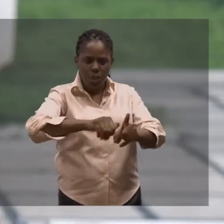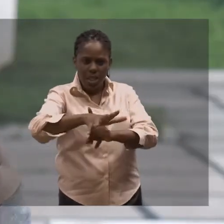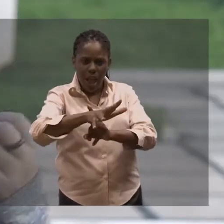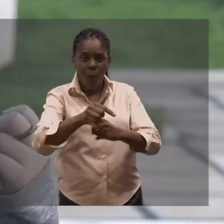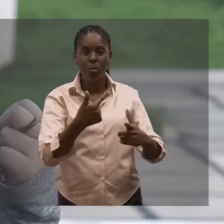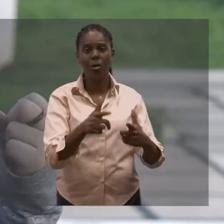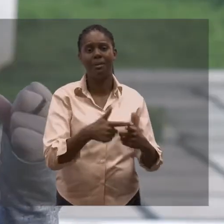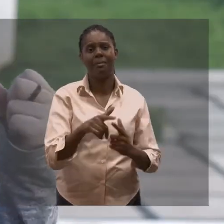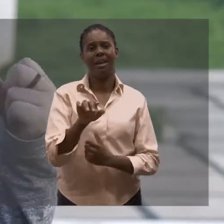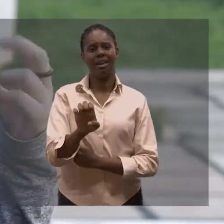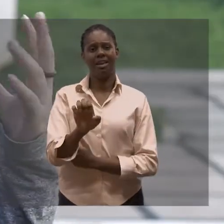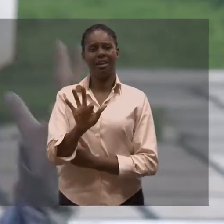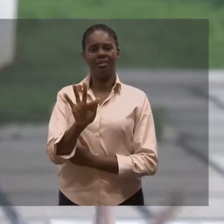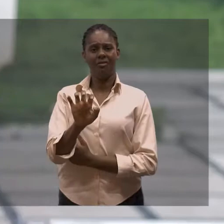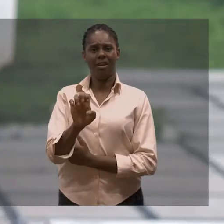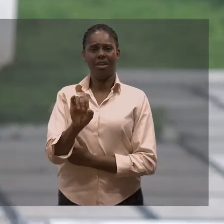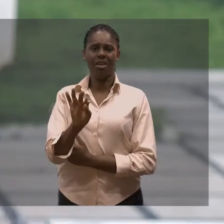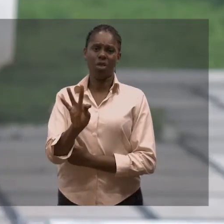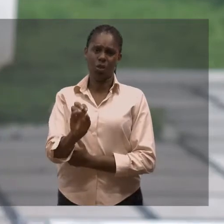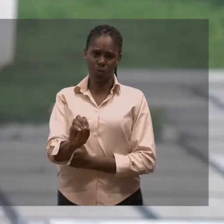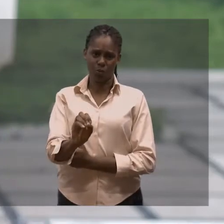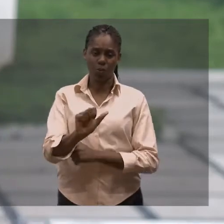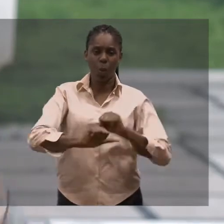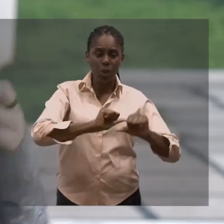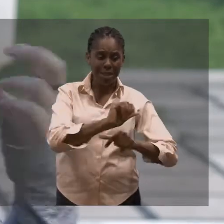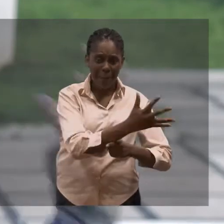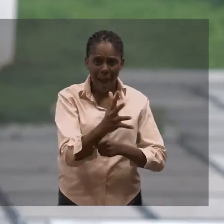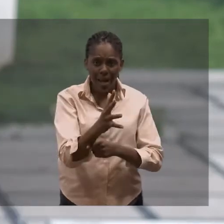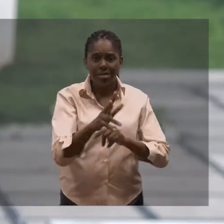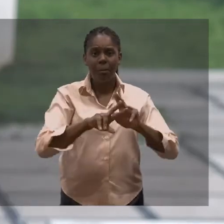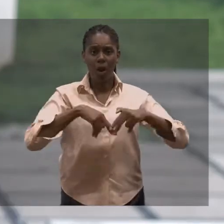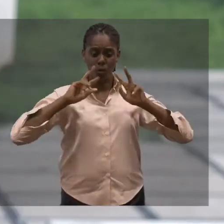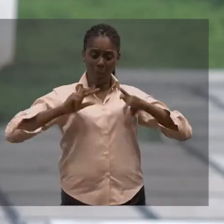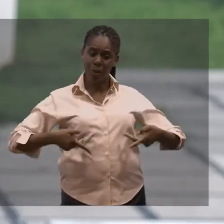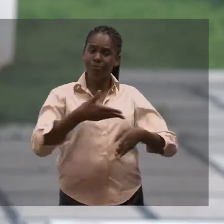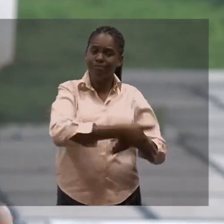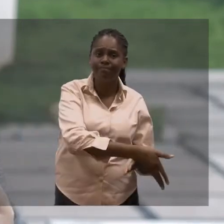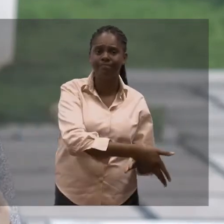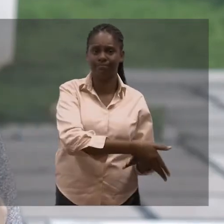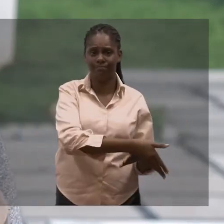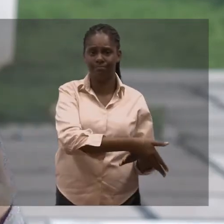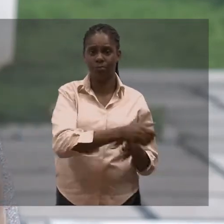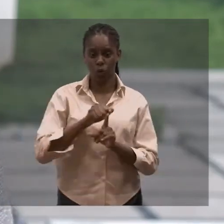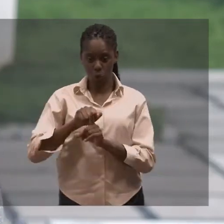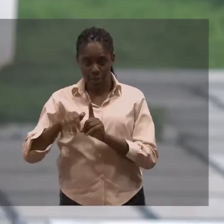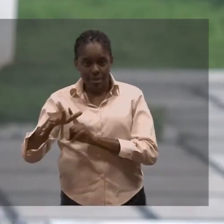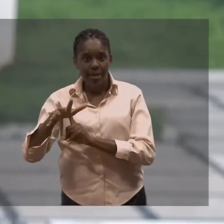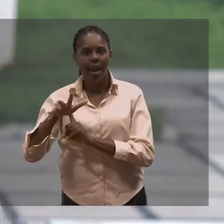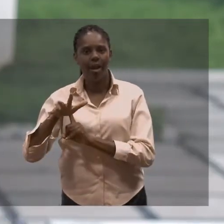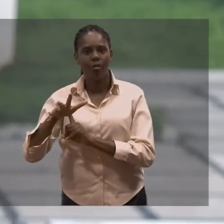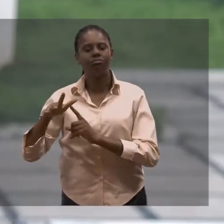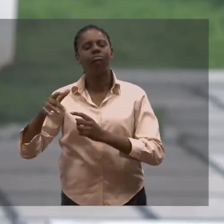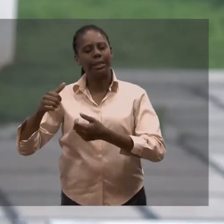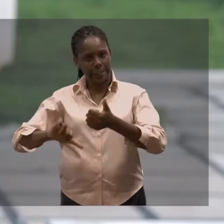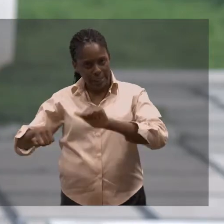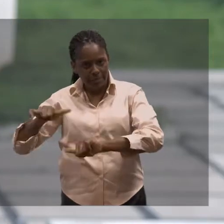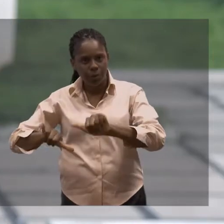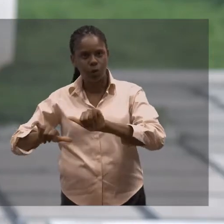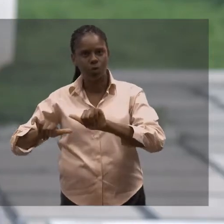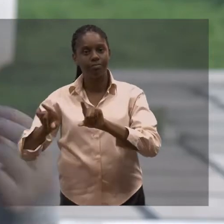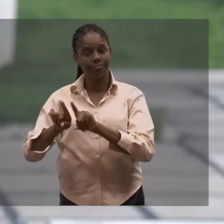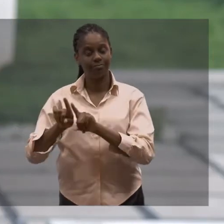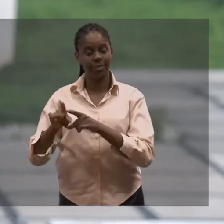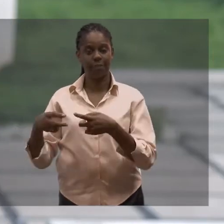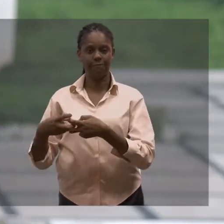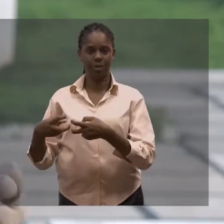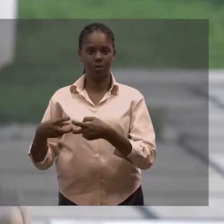com as relações antrópicas no meio social, os efeitos dos impactos ambientais,